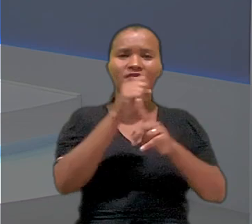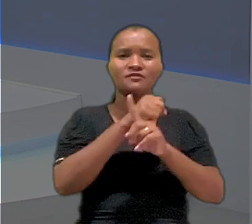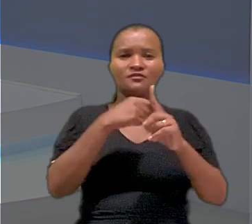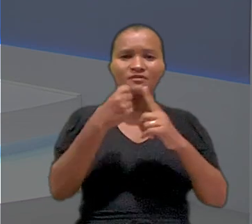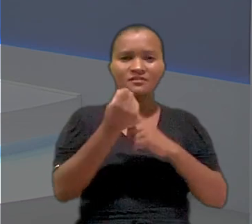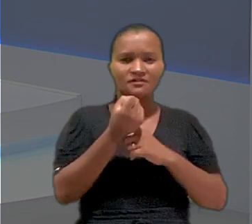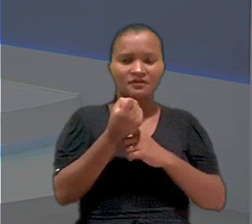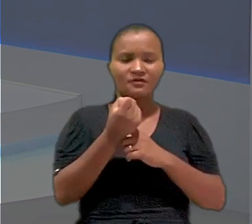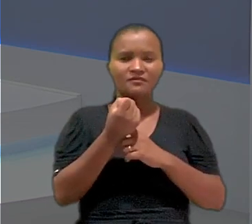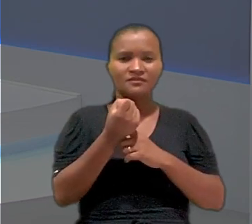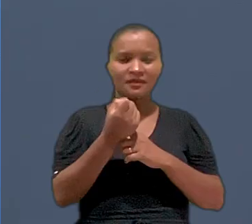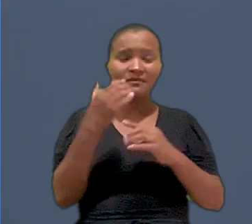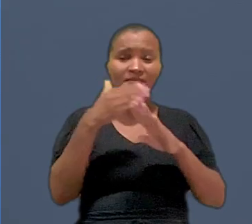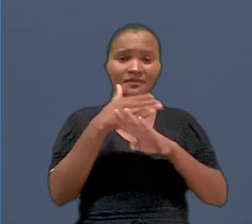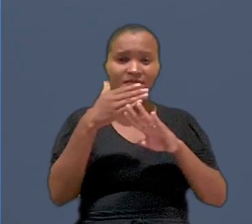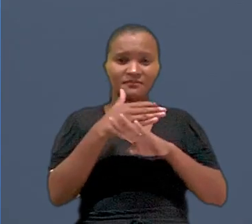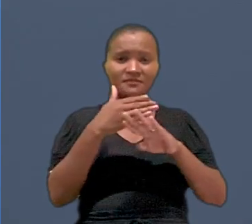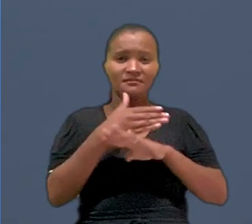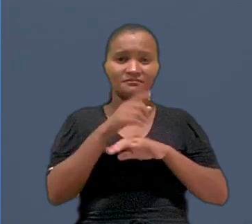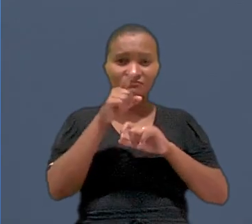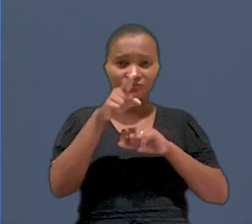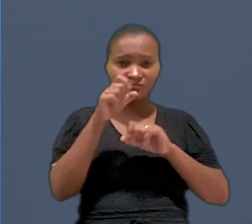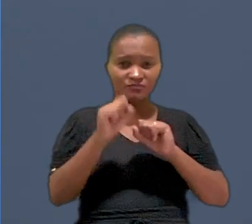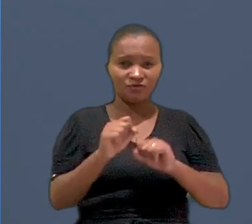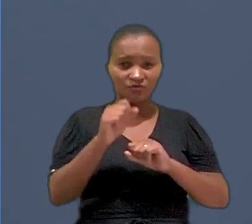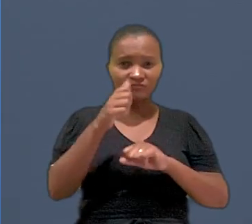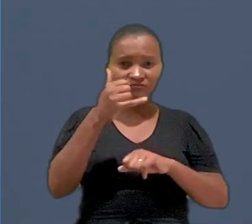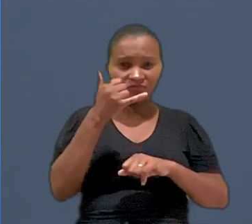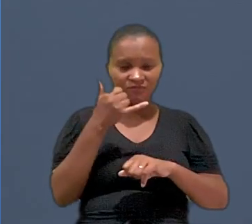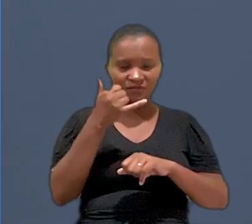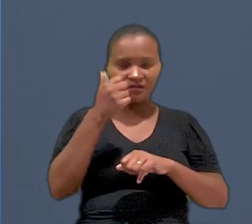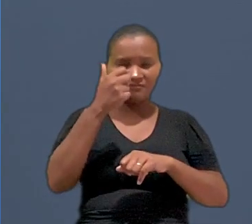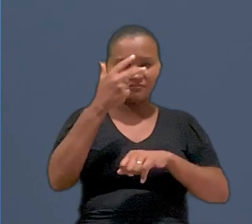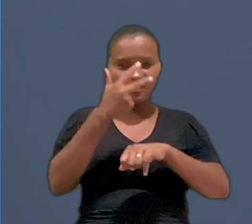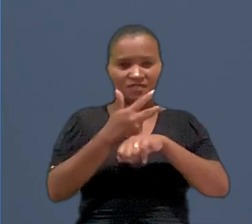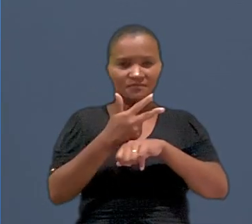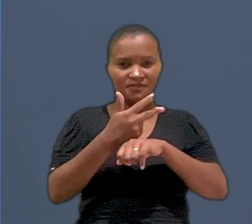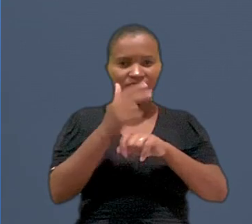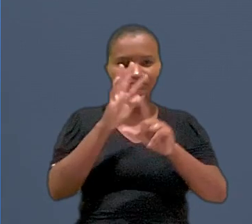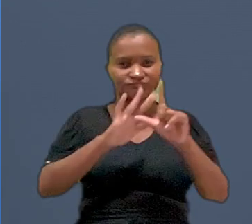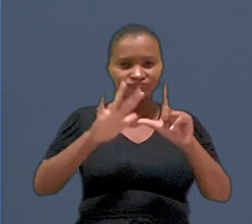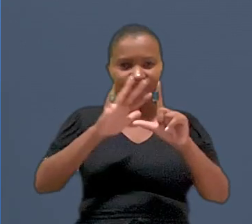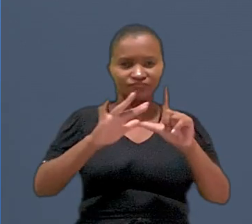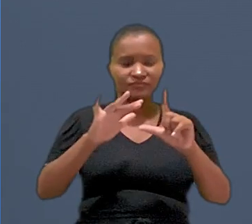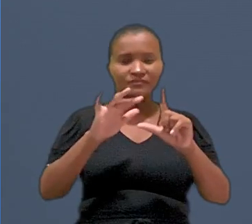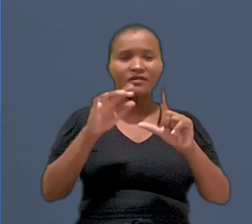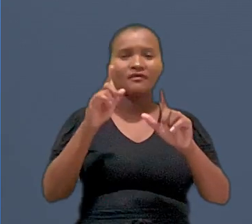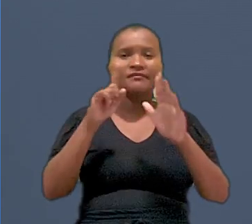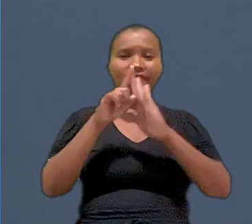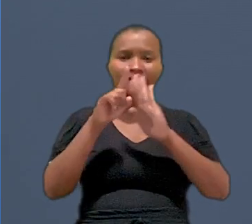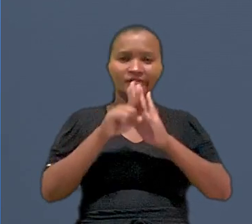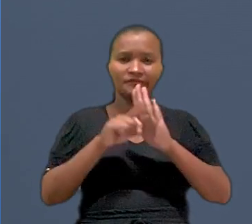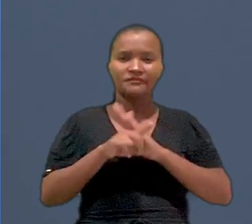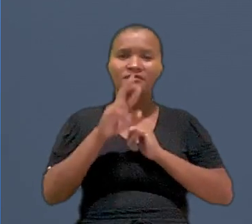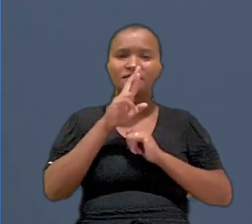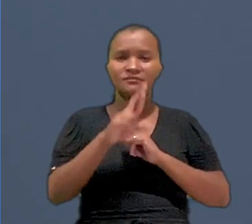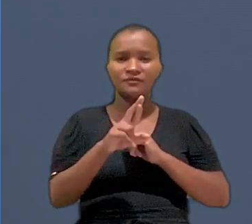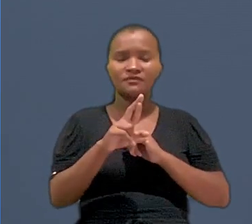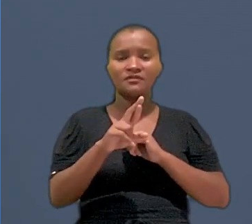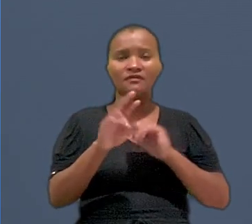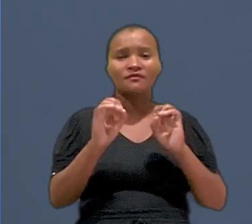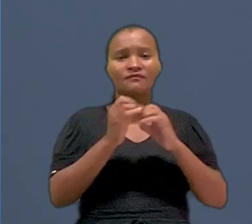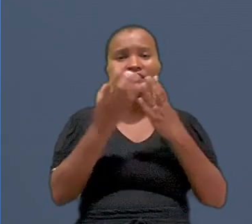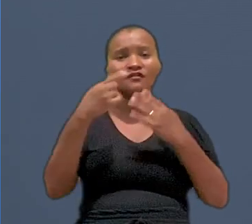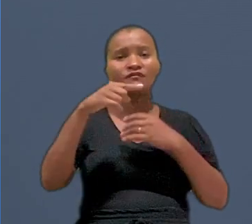Sustentabilidade Social. Para participar, aponte a câmera do seu celular para o QR Code e preencha o formulário. O